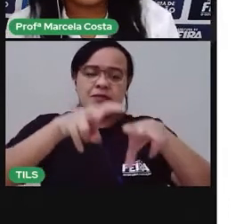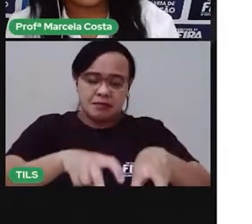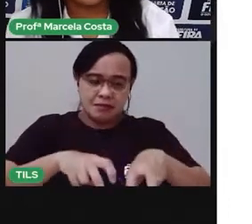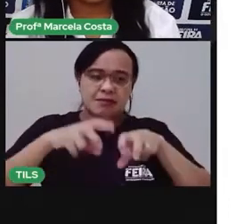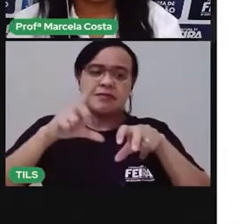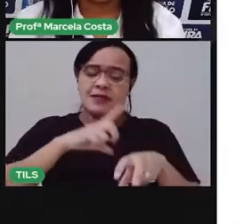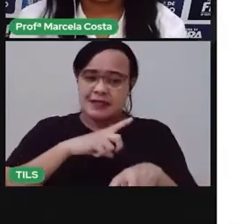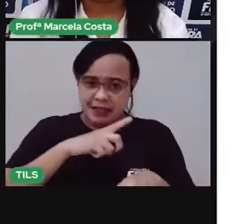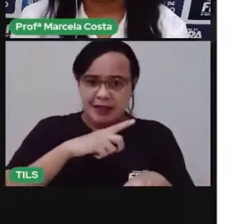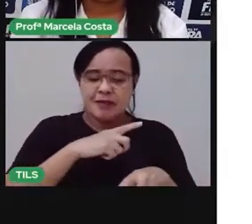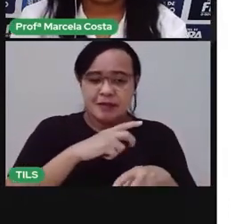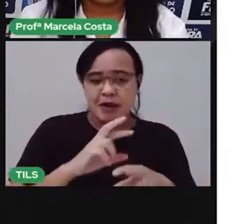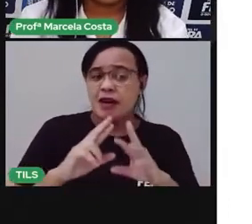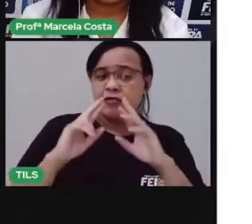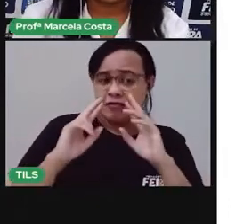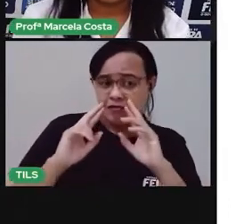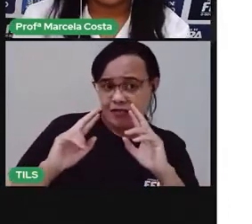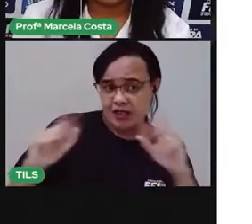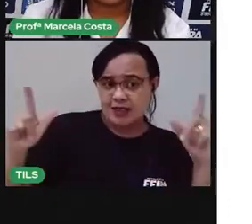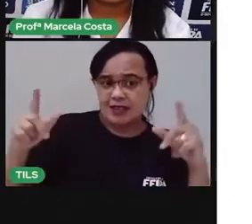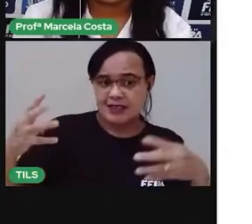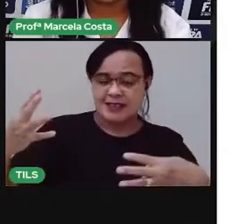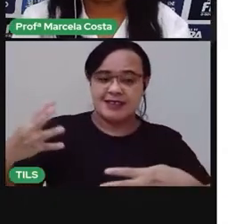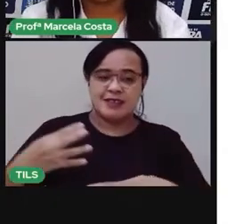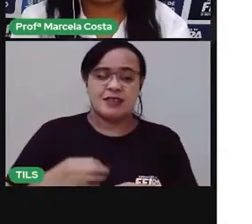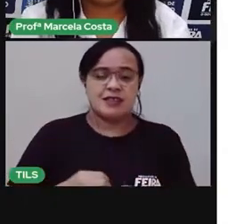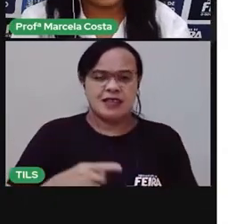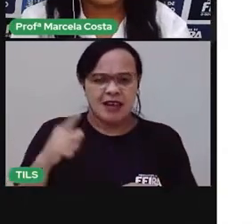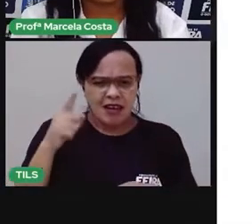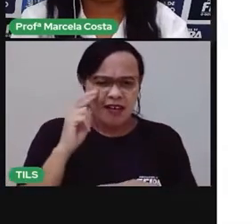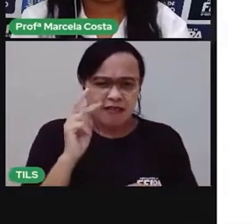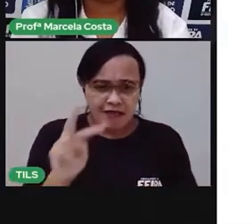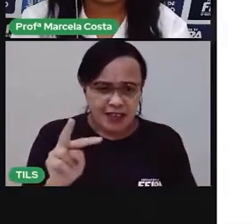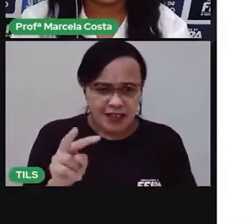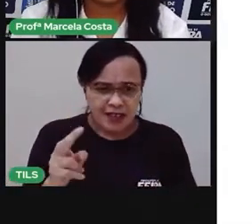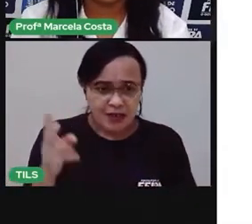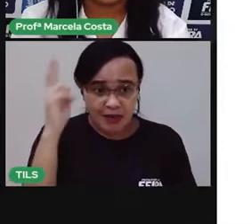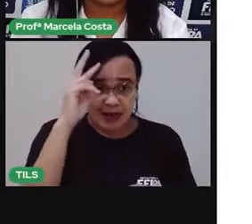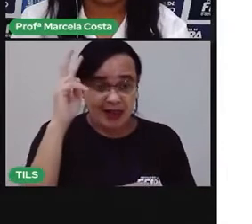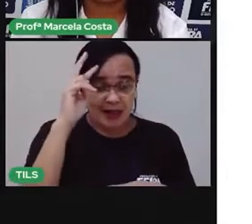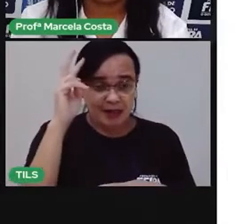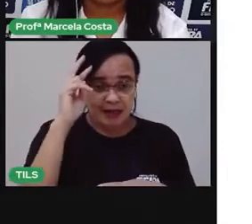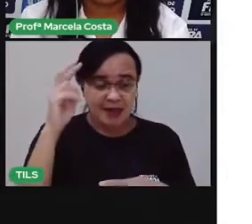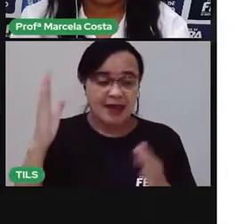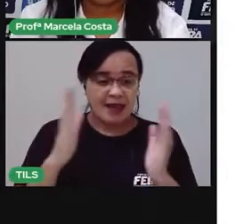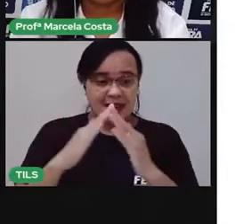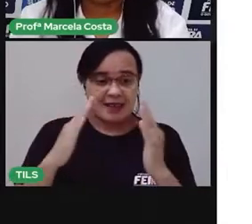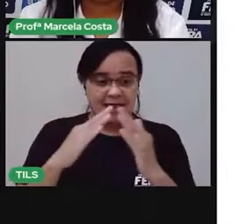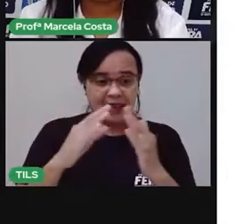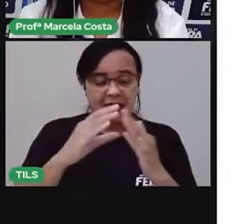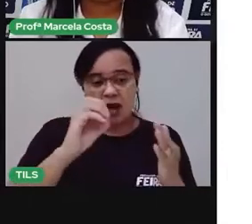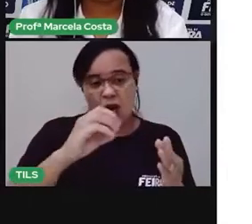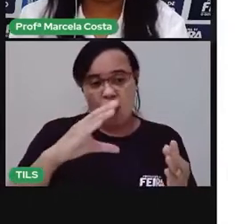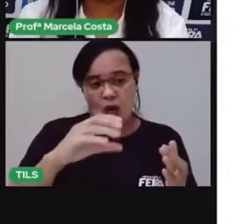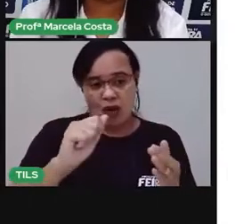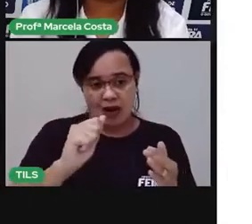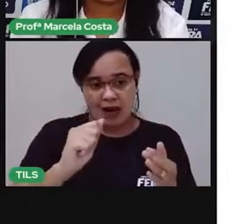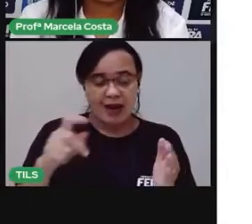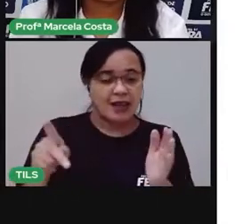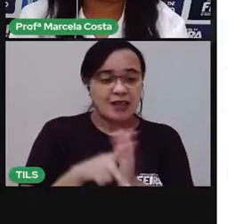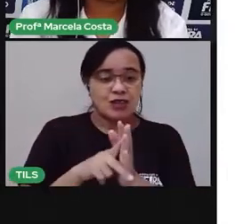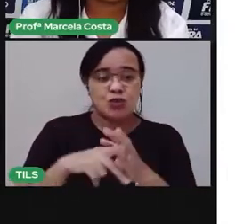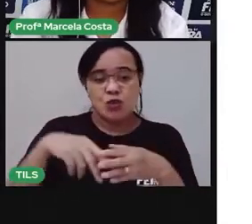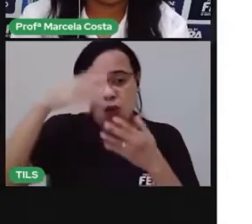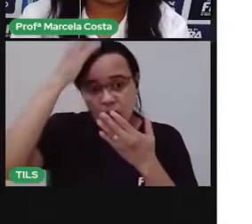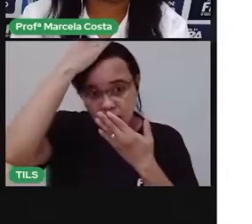daquelas casas típicas indígenas, elas têm paredes. Ó! Tem